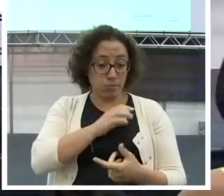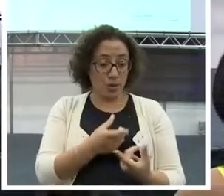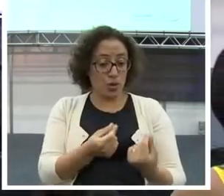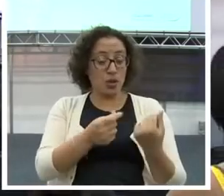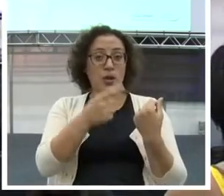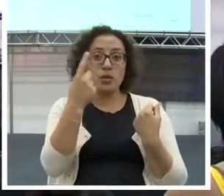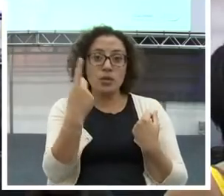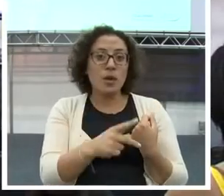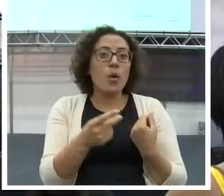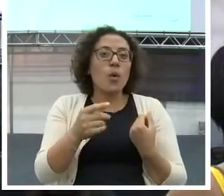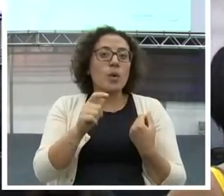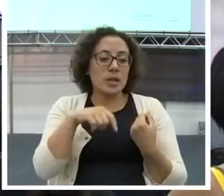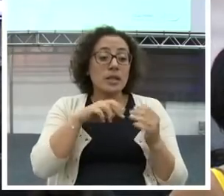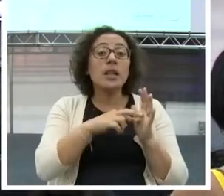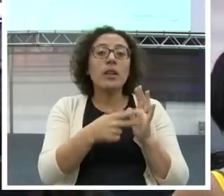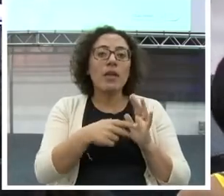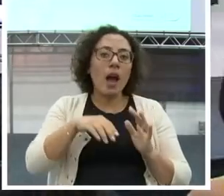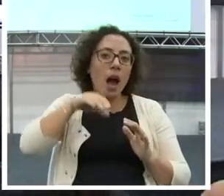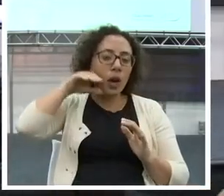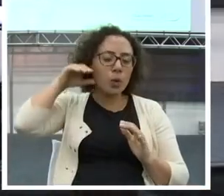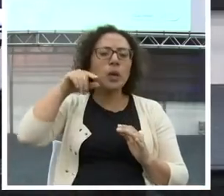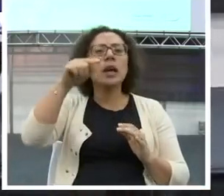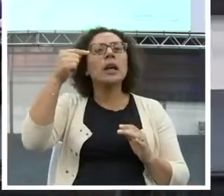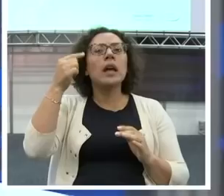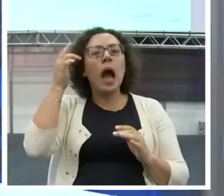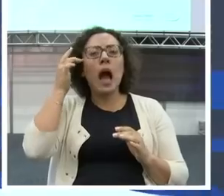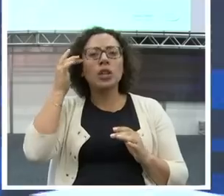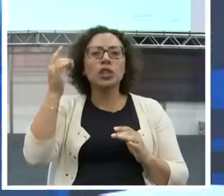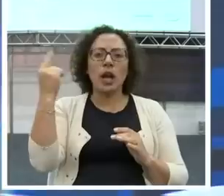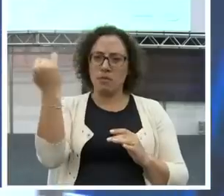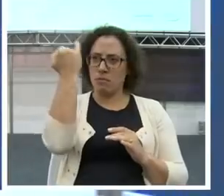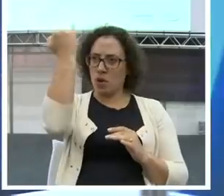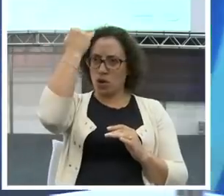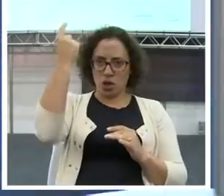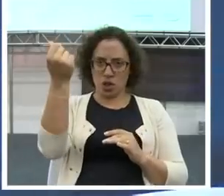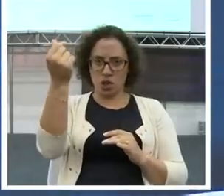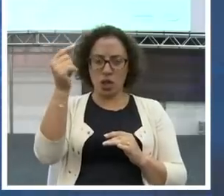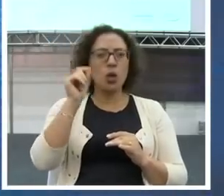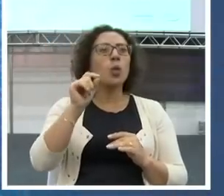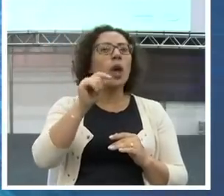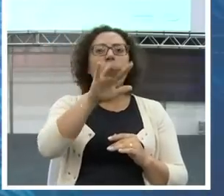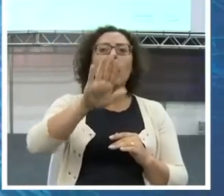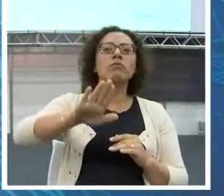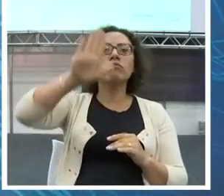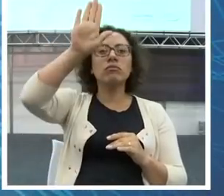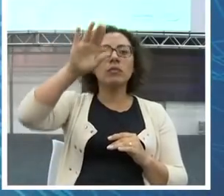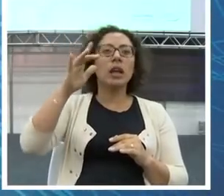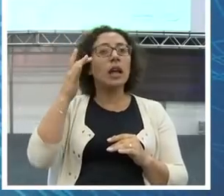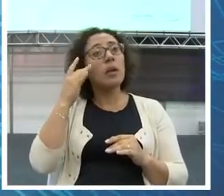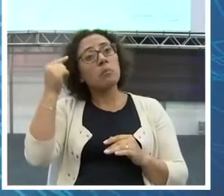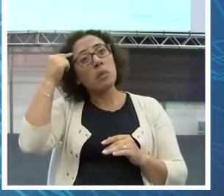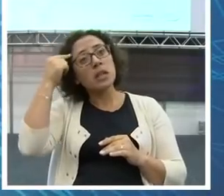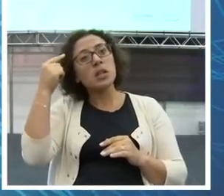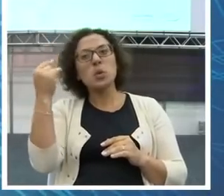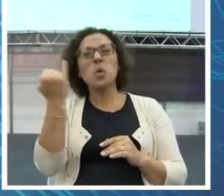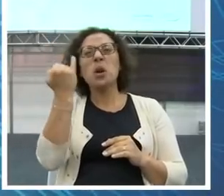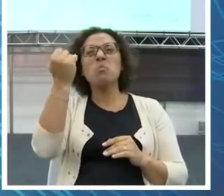Quem é que acredita que o dinheiro é importante na sua vida? Levanta a mão. Quem acredita que ele não é importante?